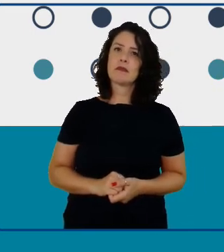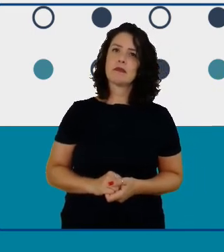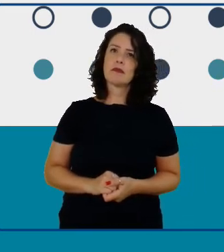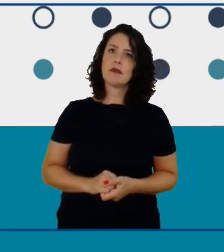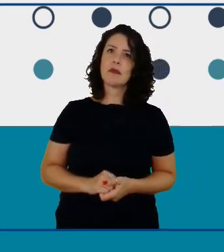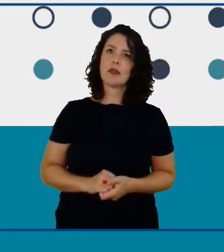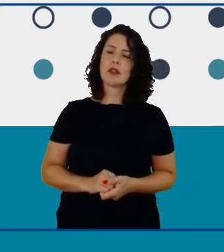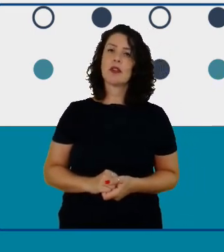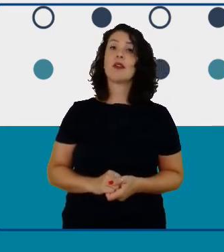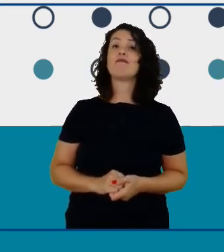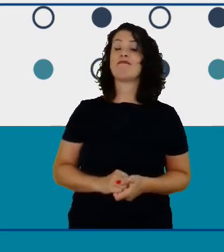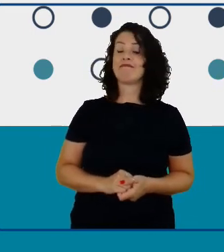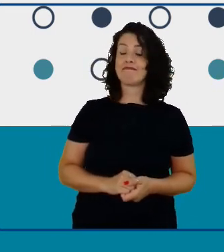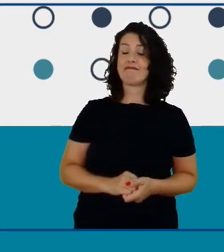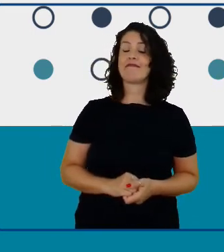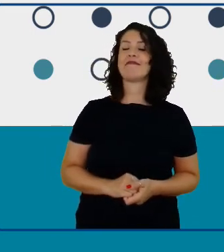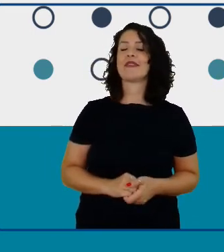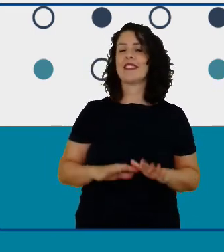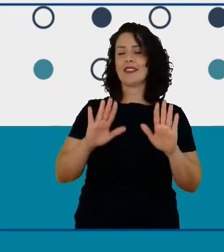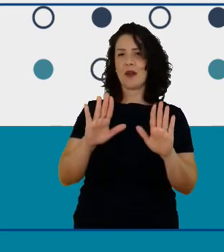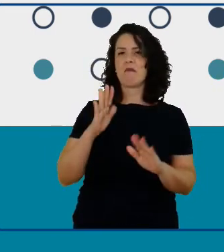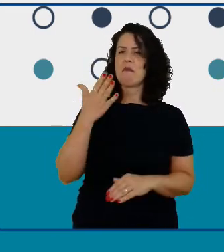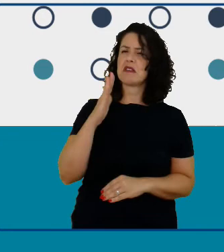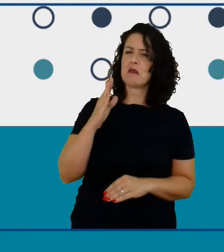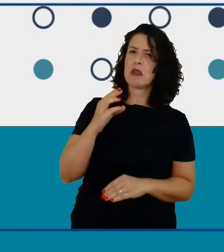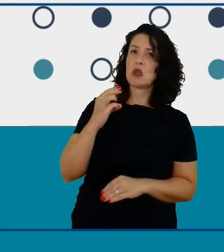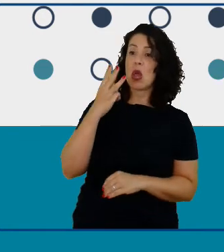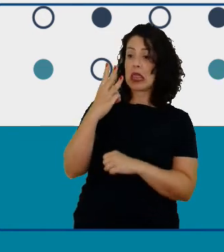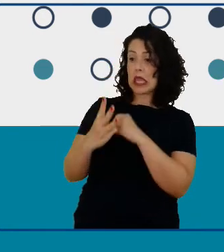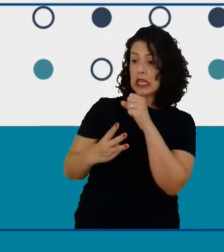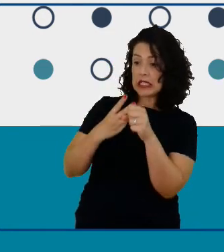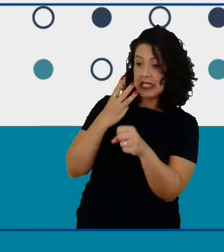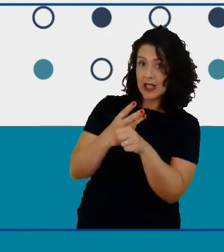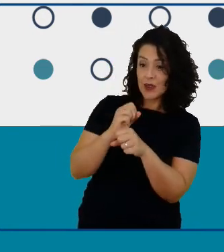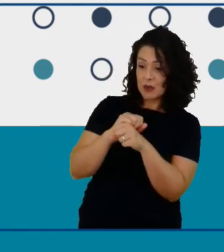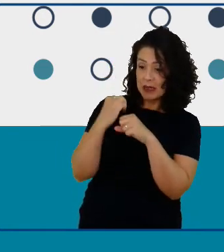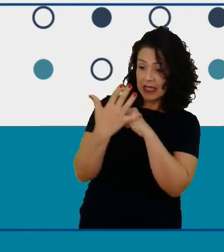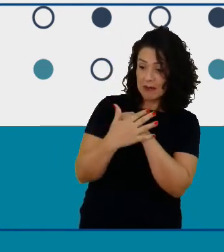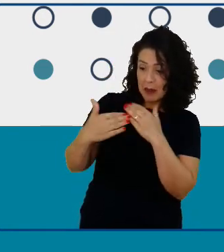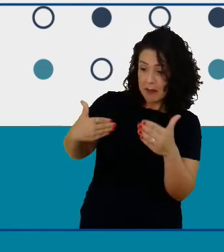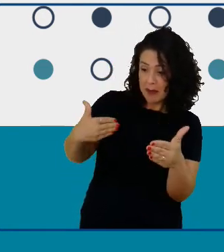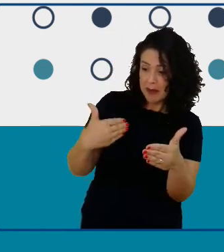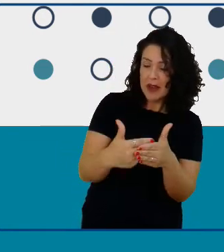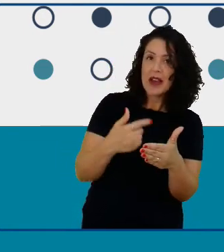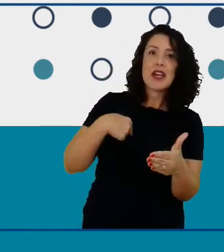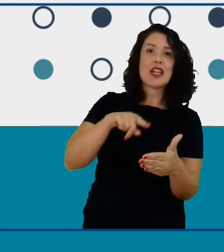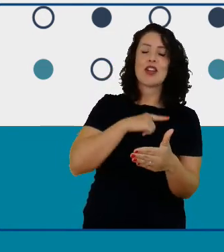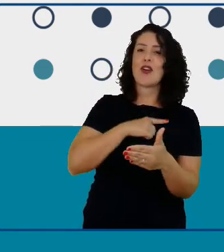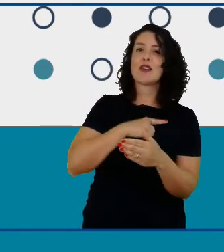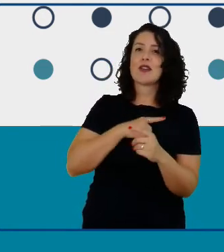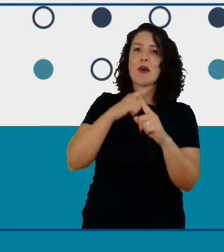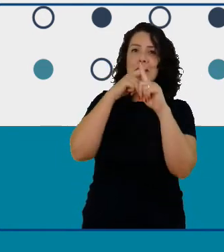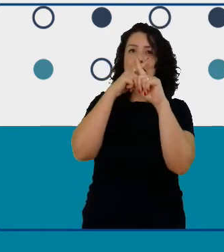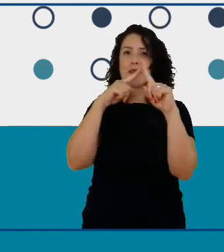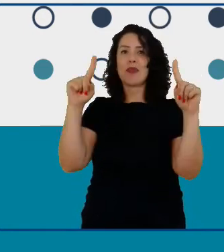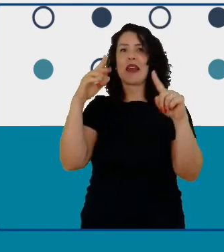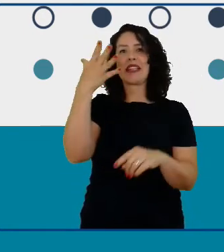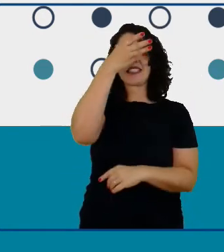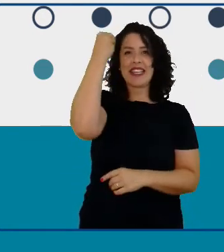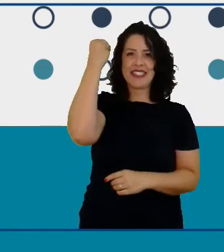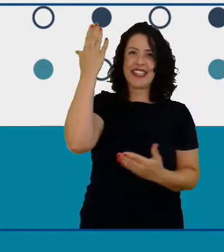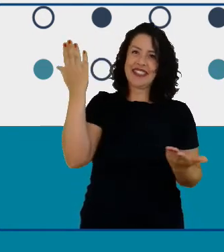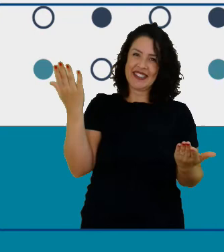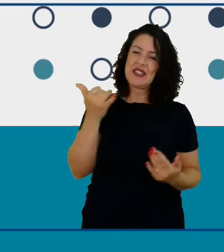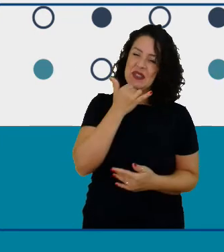Ok quase três anos de pandemia e a gente ainda não consegue abrir o microfone na hora eu estava falando que ia